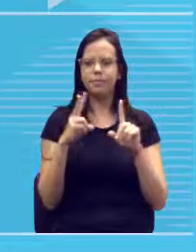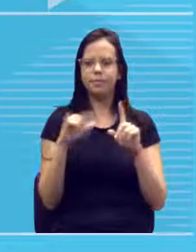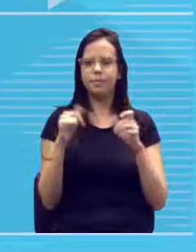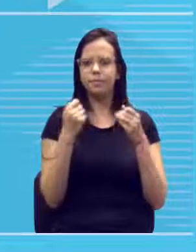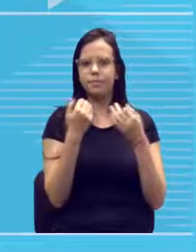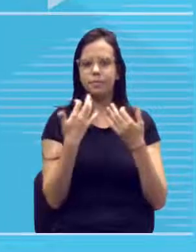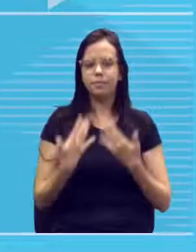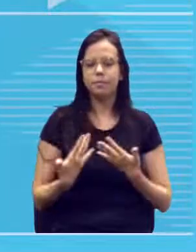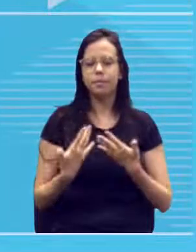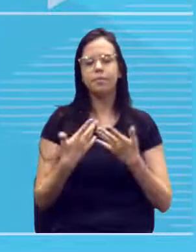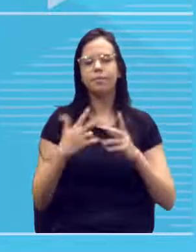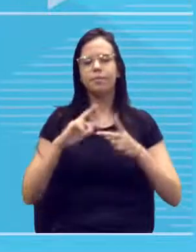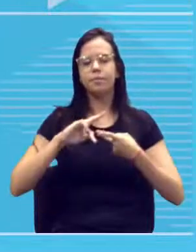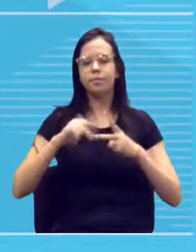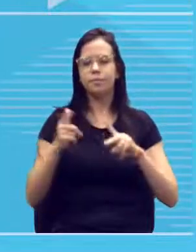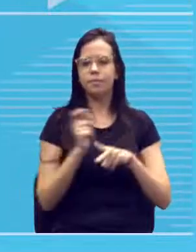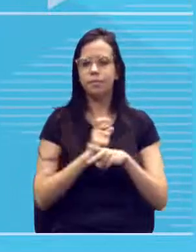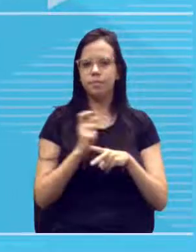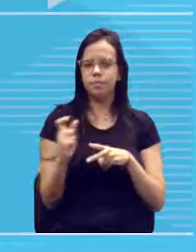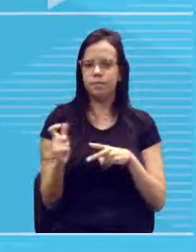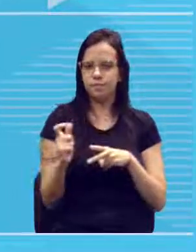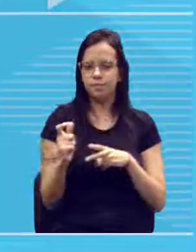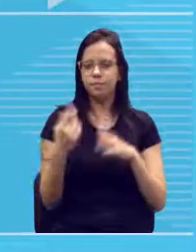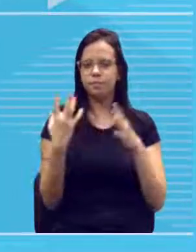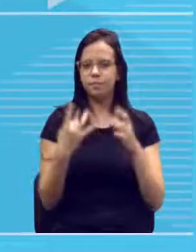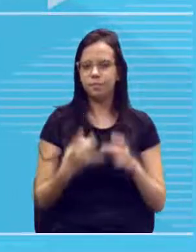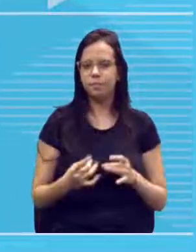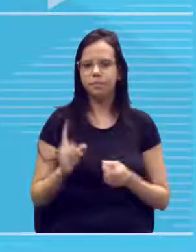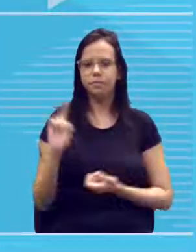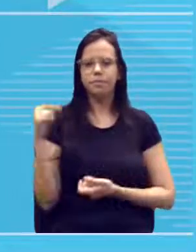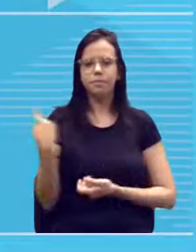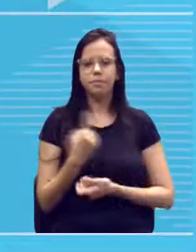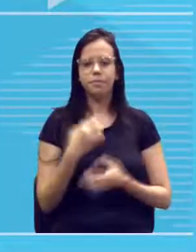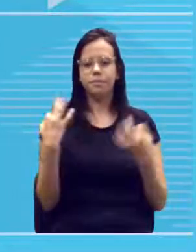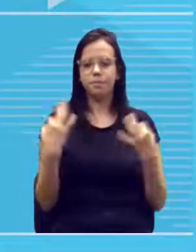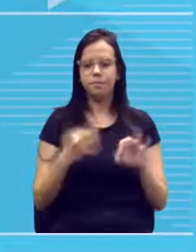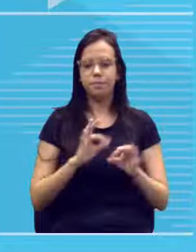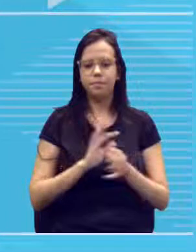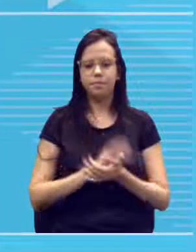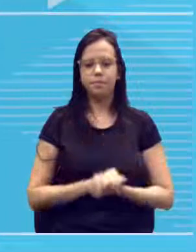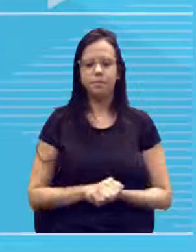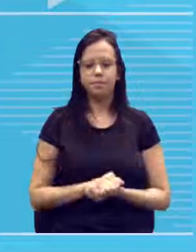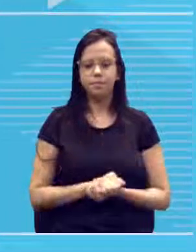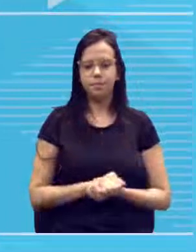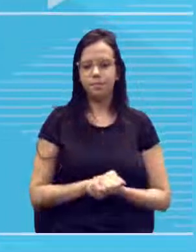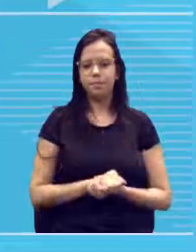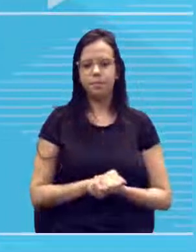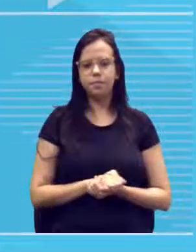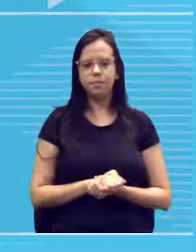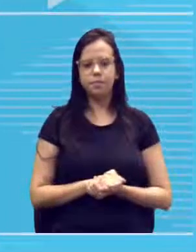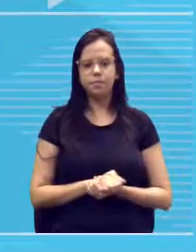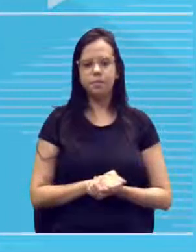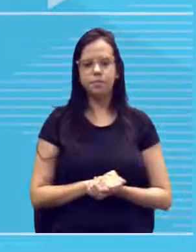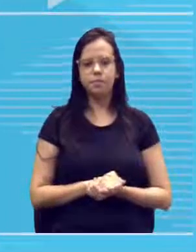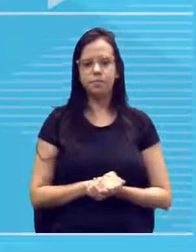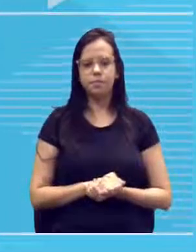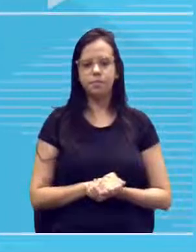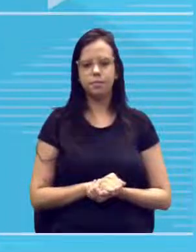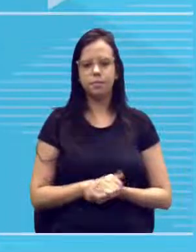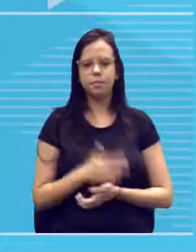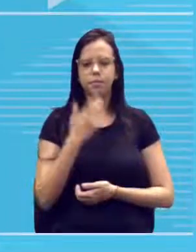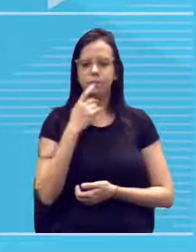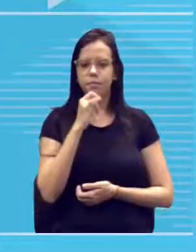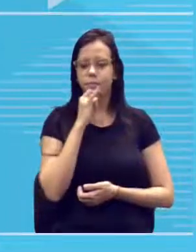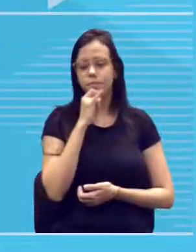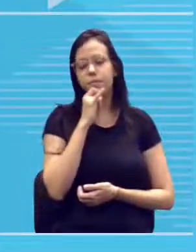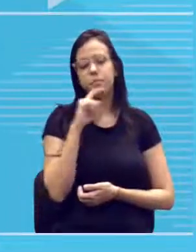gene aqui direitinho para a gente, certo? Beleza? Para poder dizer, ó, para a gente, é que nesse caso,